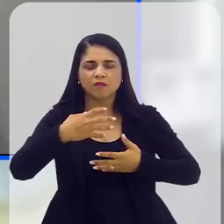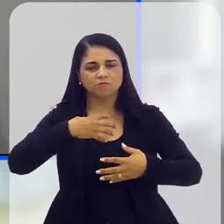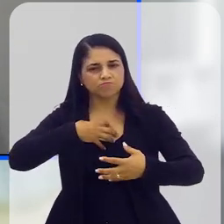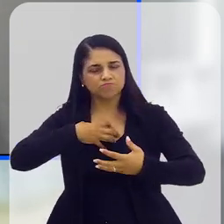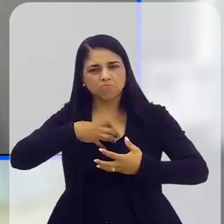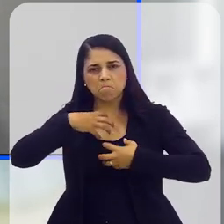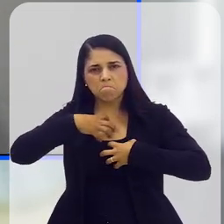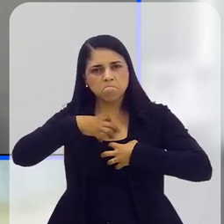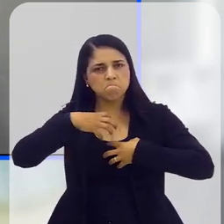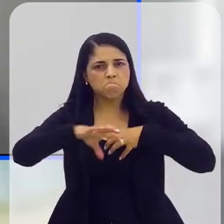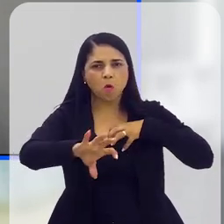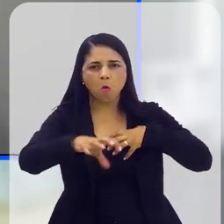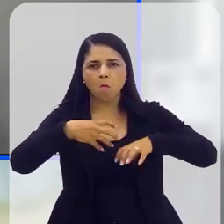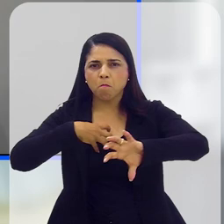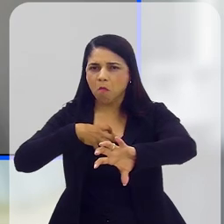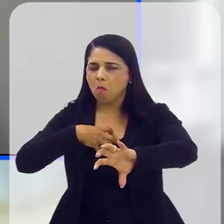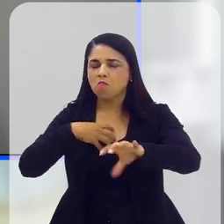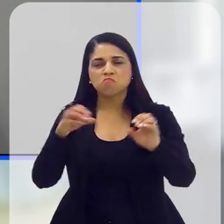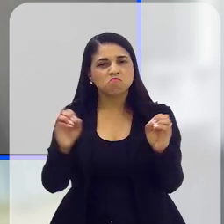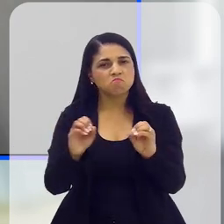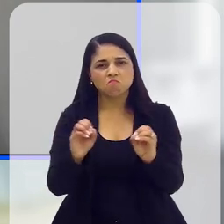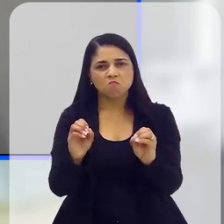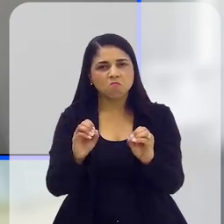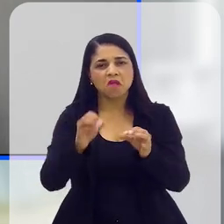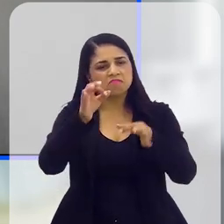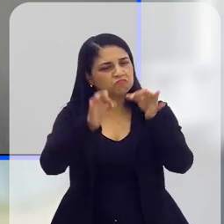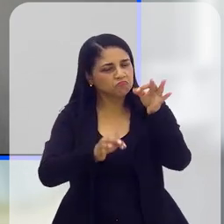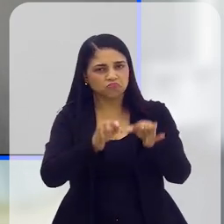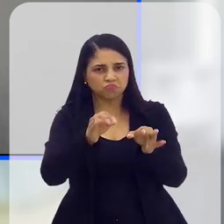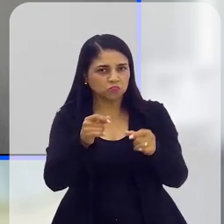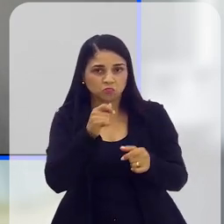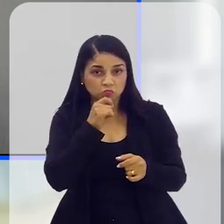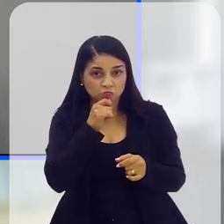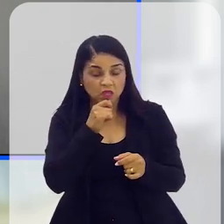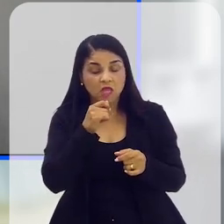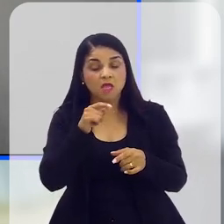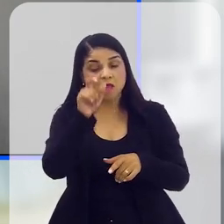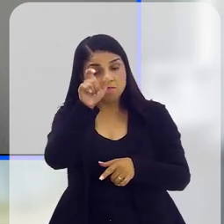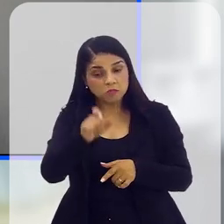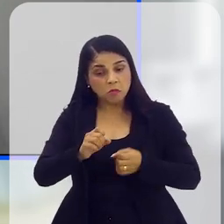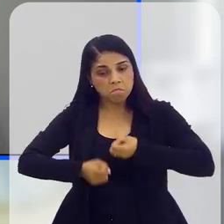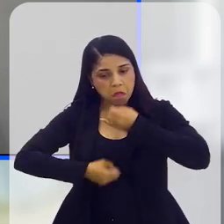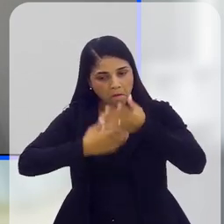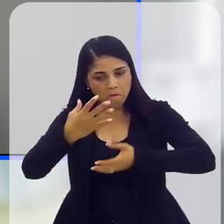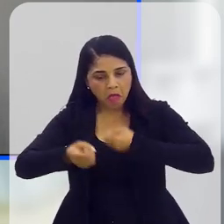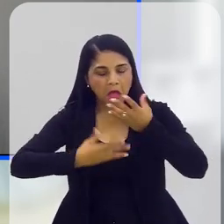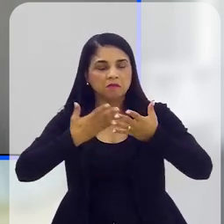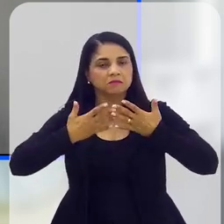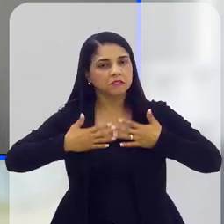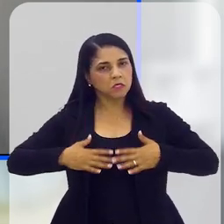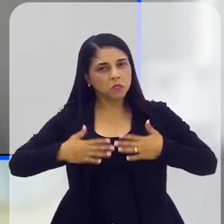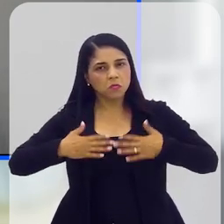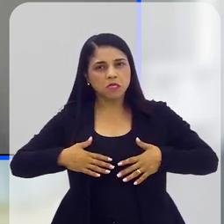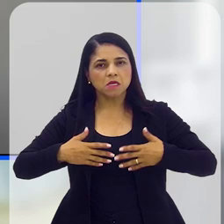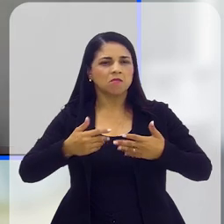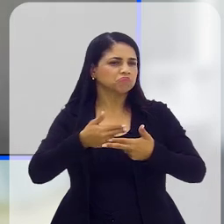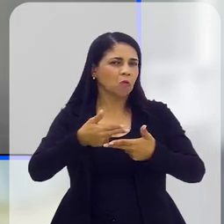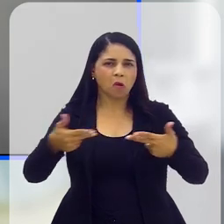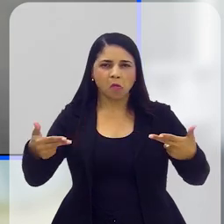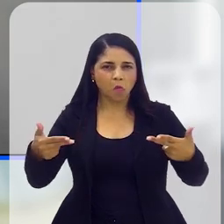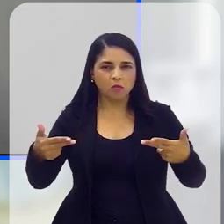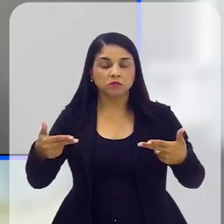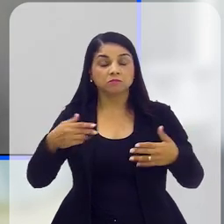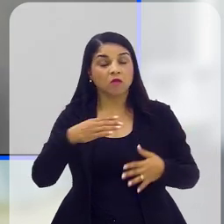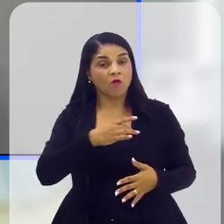julgamentos. A pessoa pode desabafar a vontade dela ficar tranquila, fala o que quiser, como quiser.